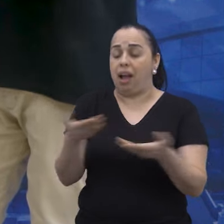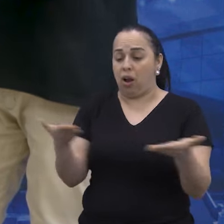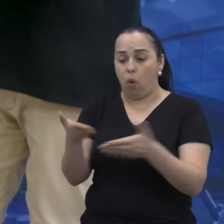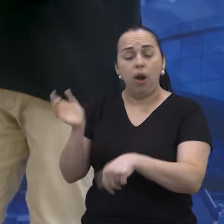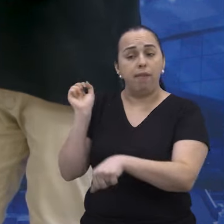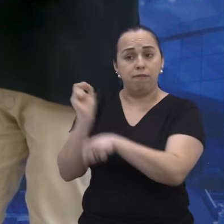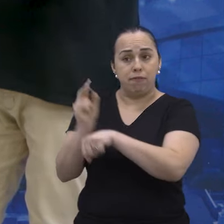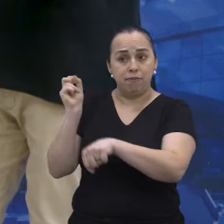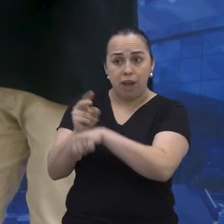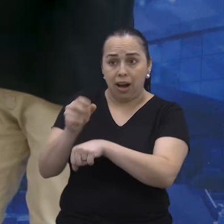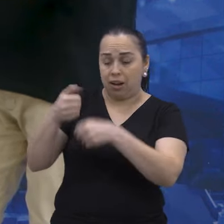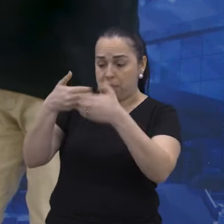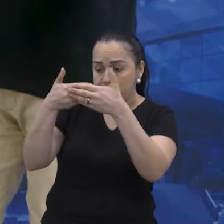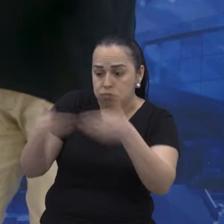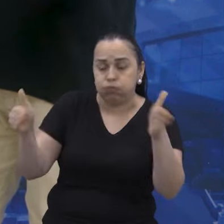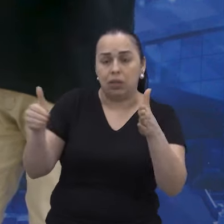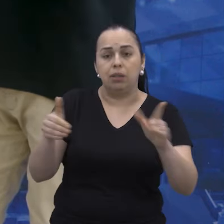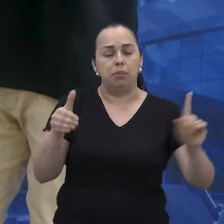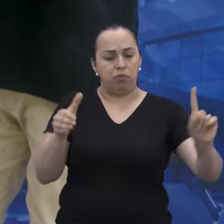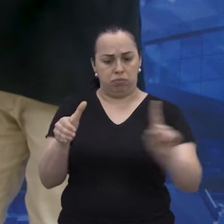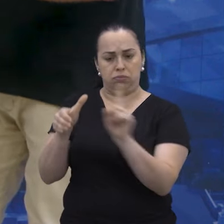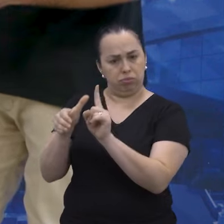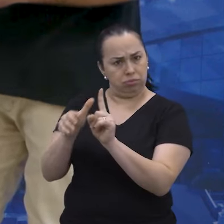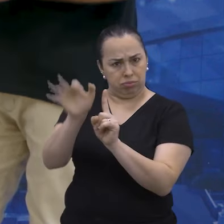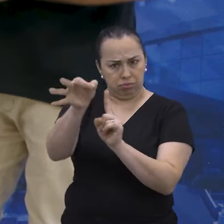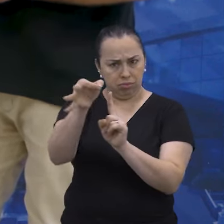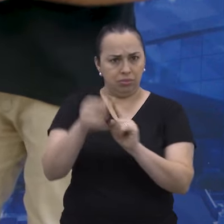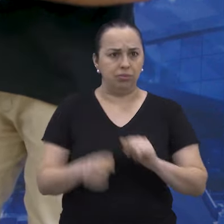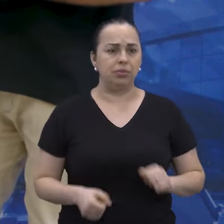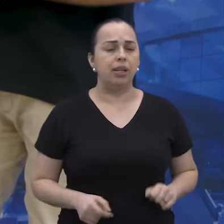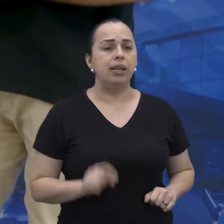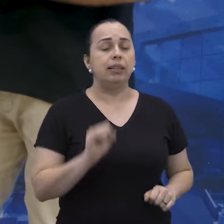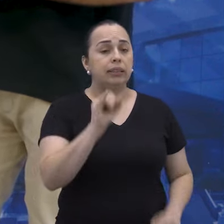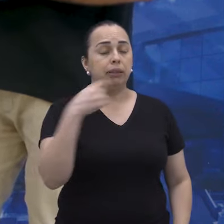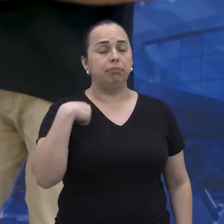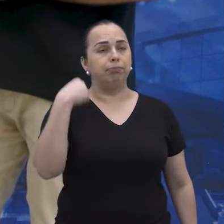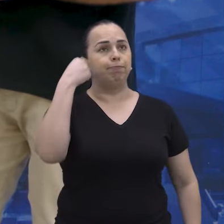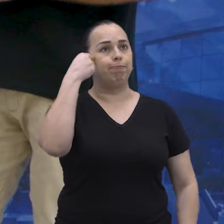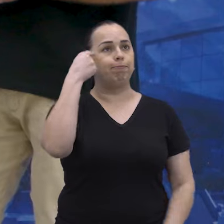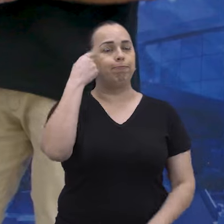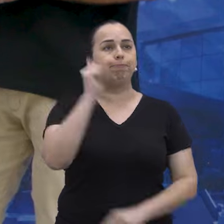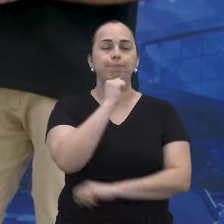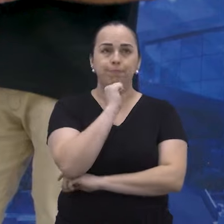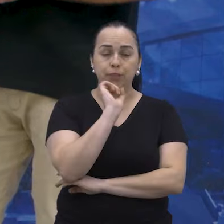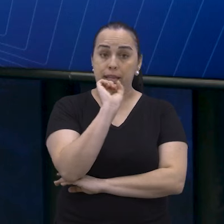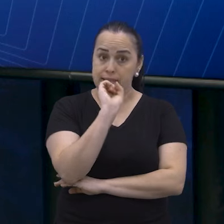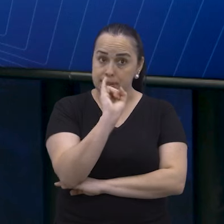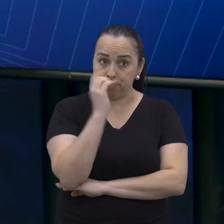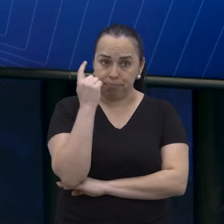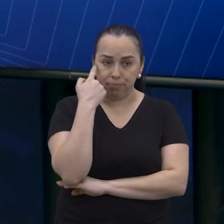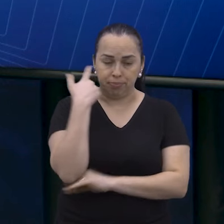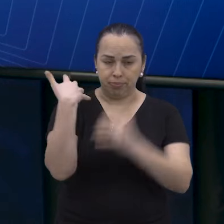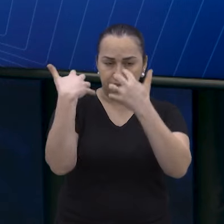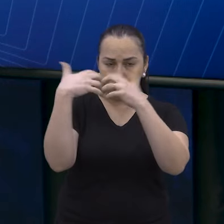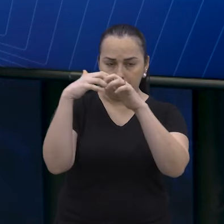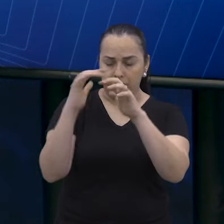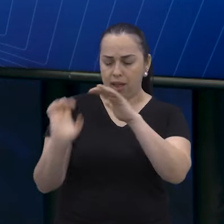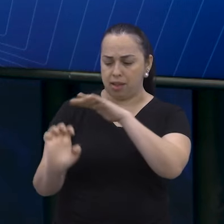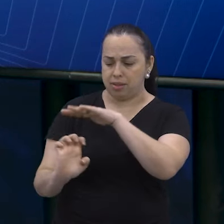especializadas para você ocupar esses espaços? Se nós pensarmos, as empresas,